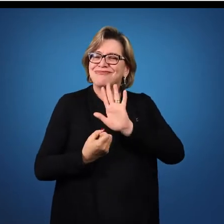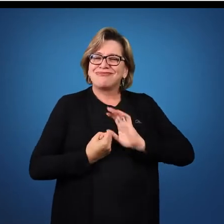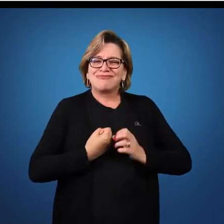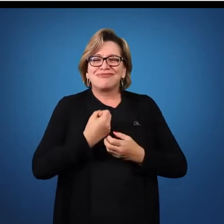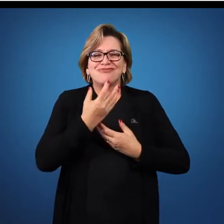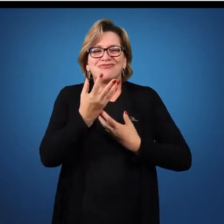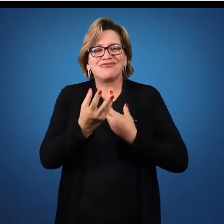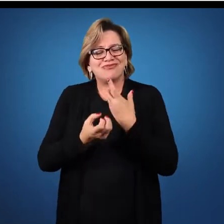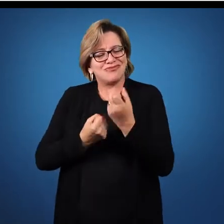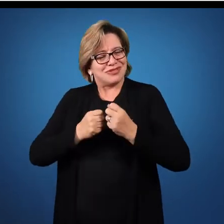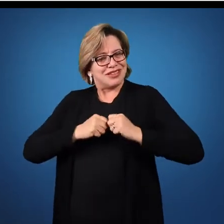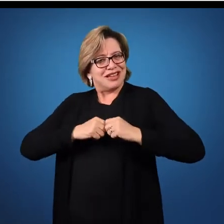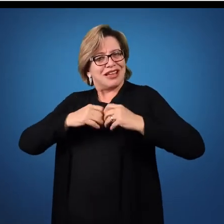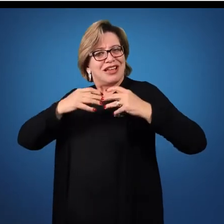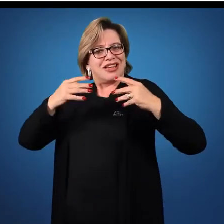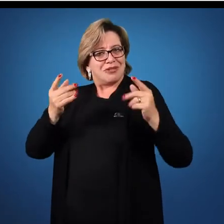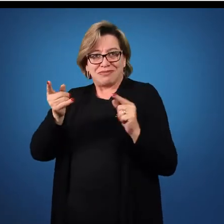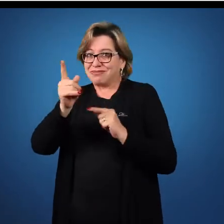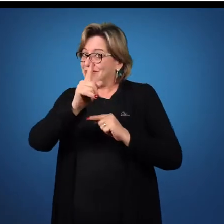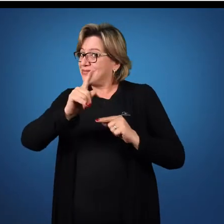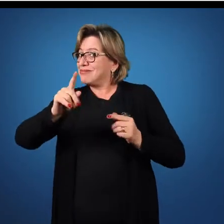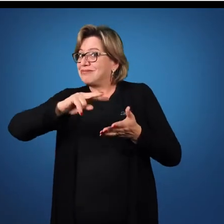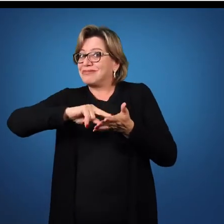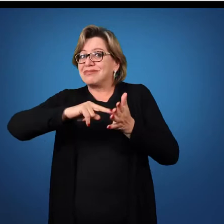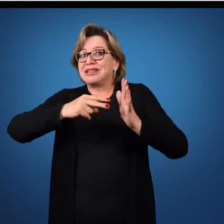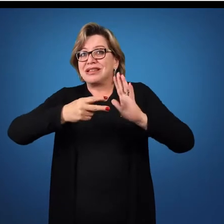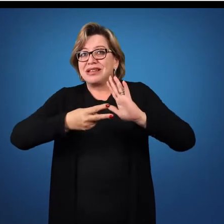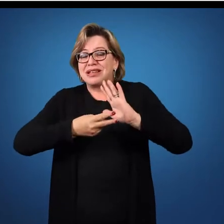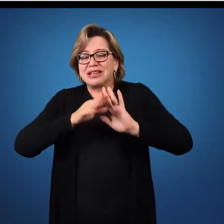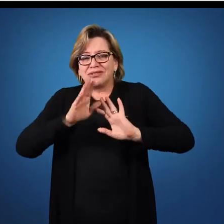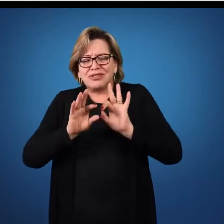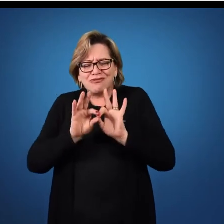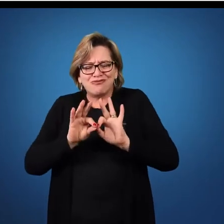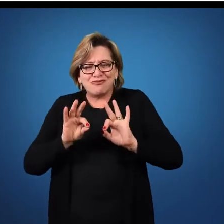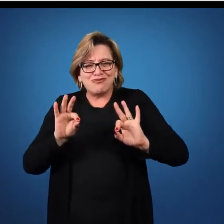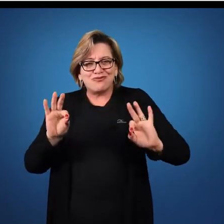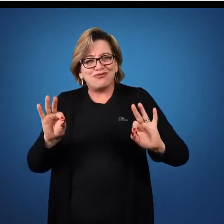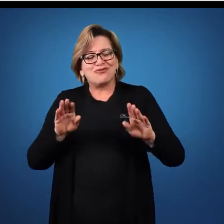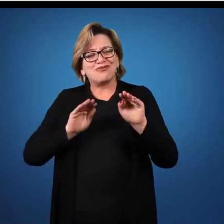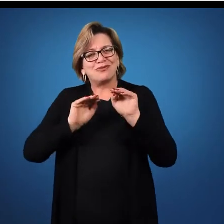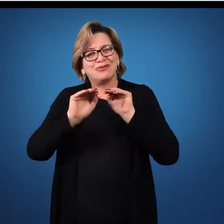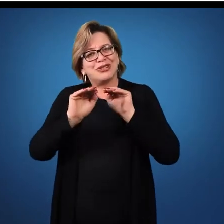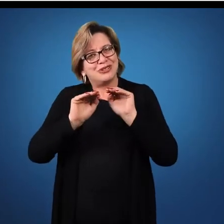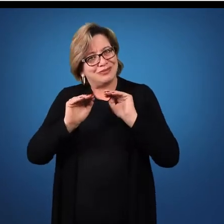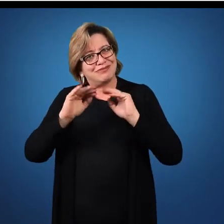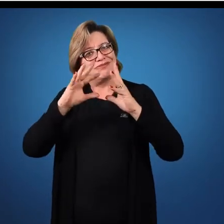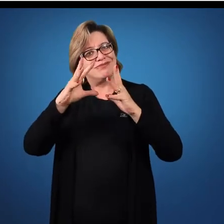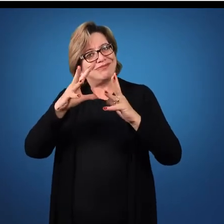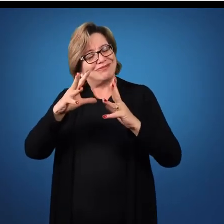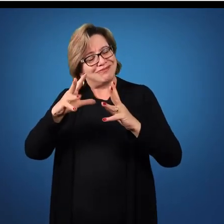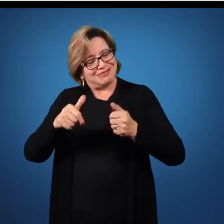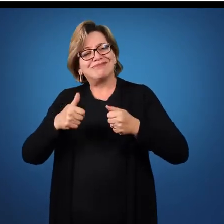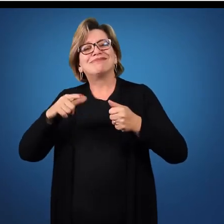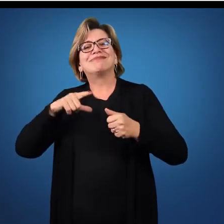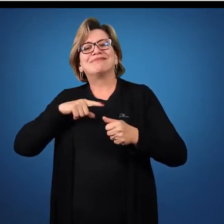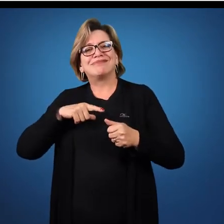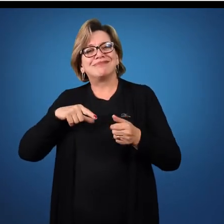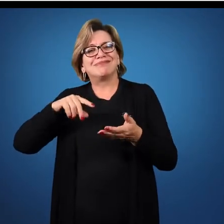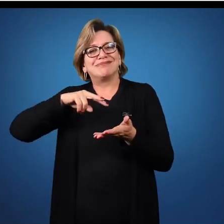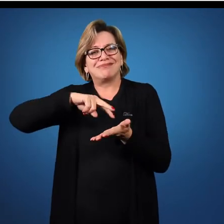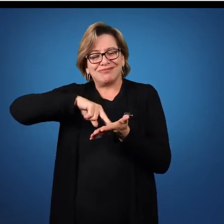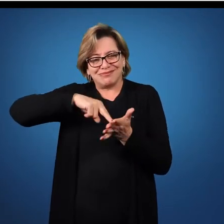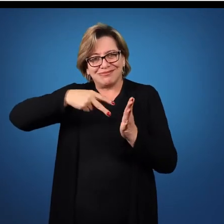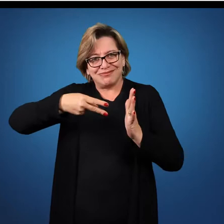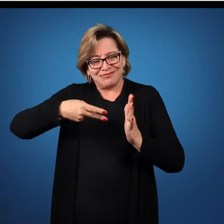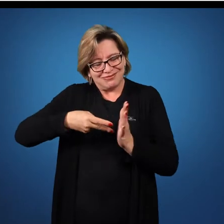vez maior. Mas isso não significa que, às vezes, um simples movimento não tenha todo um significado. Os